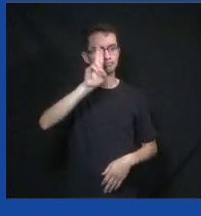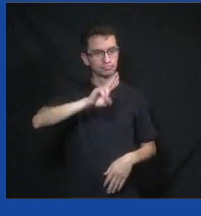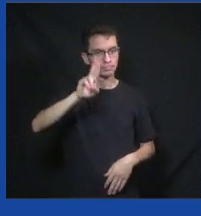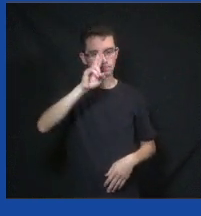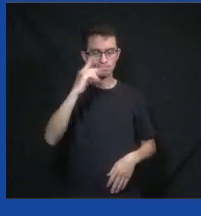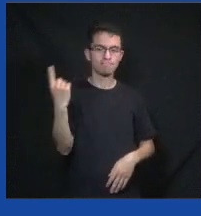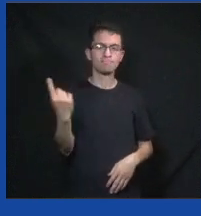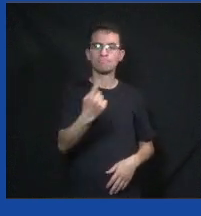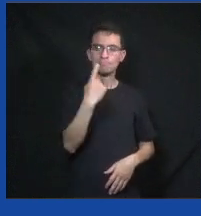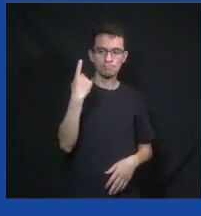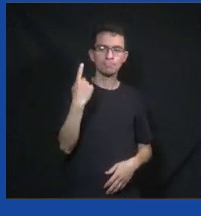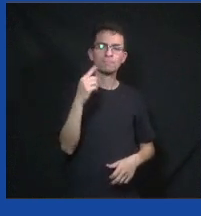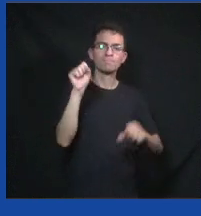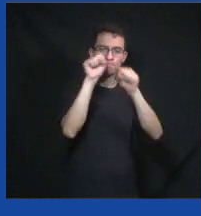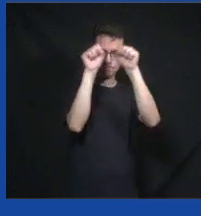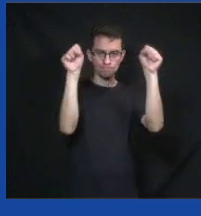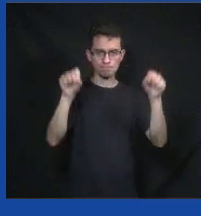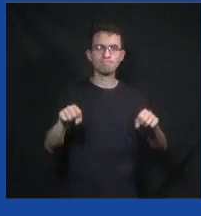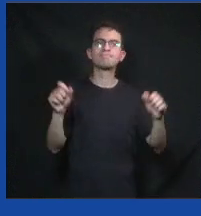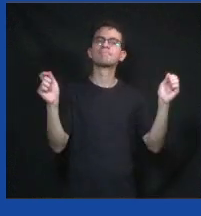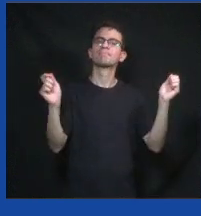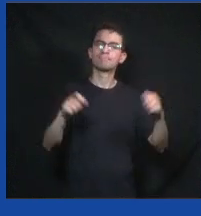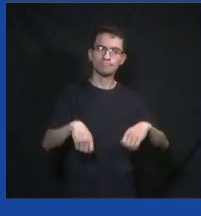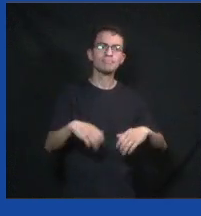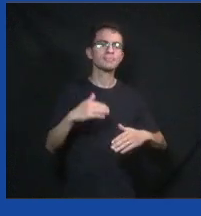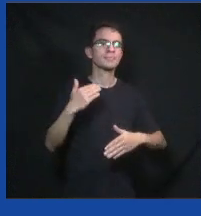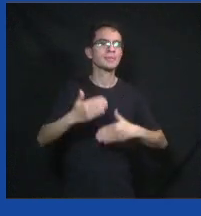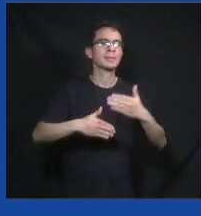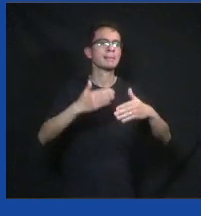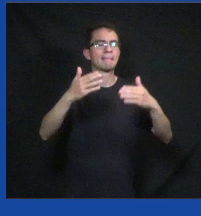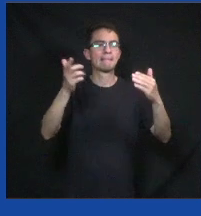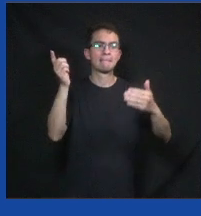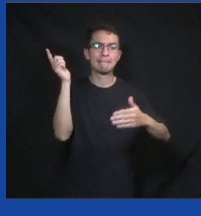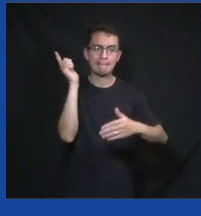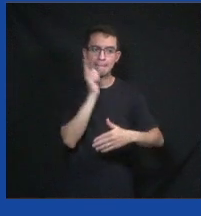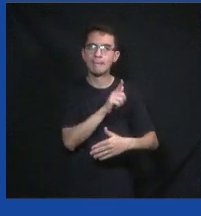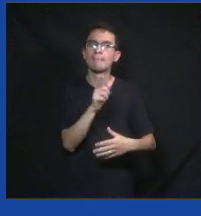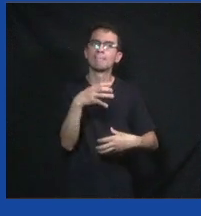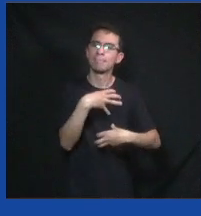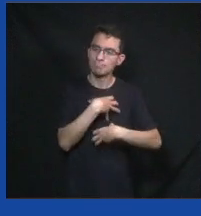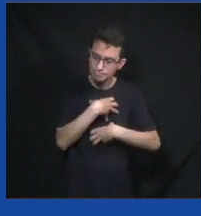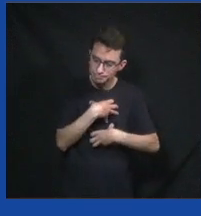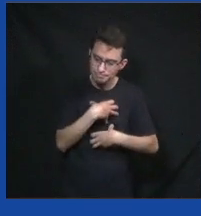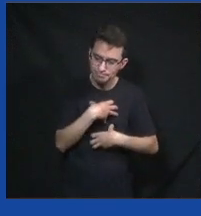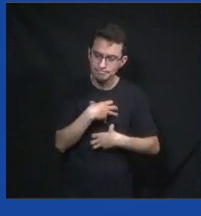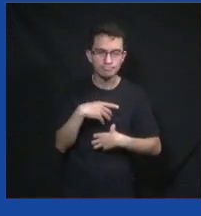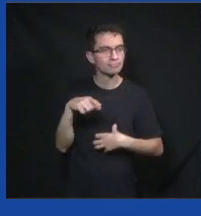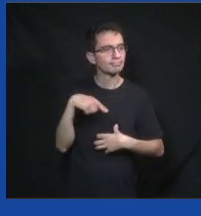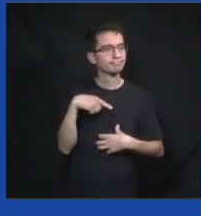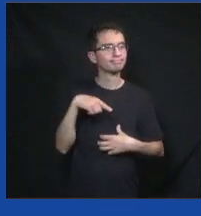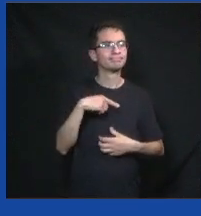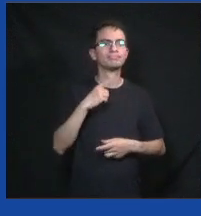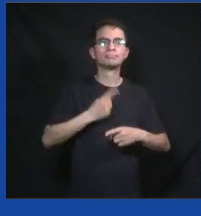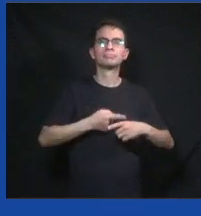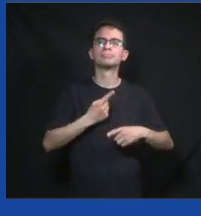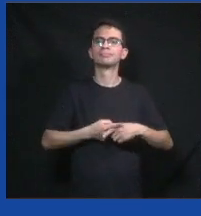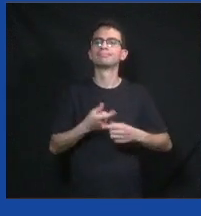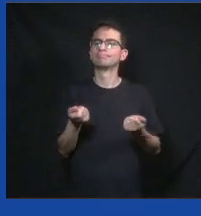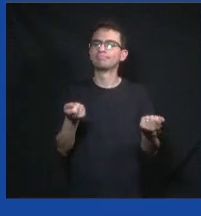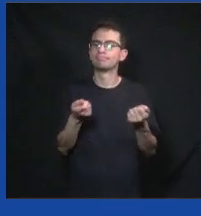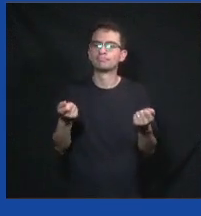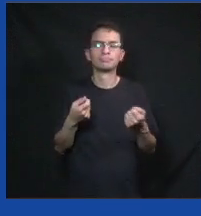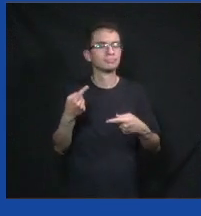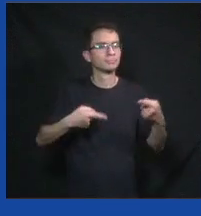plataforma. E a gente desenvolveu, então, viu que existia uma nova forma de fazer gestão pública através da gestão pública colaborativa.